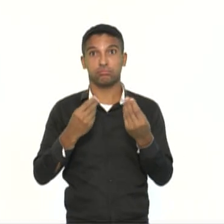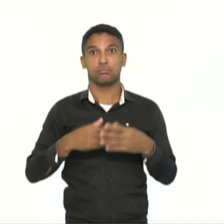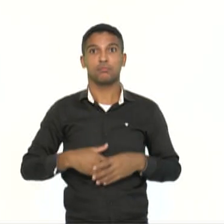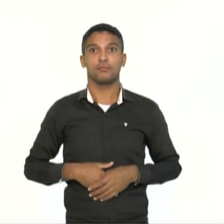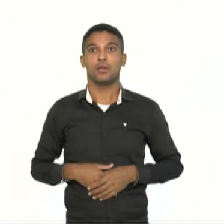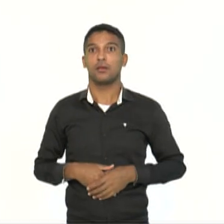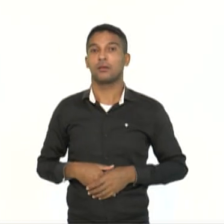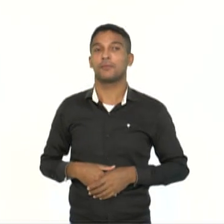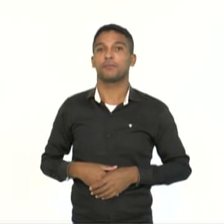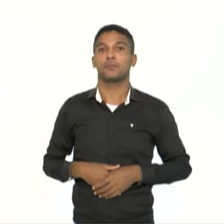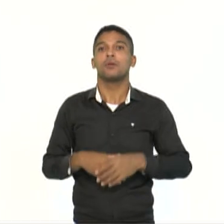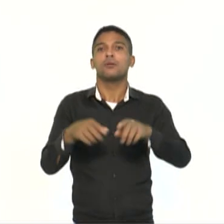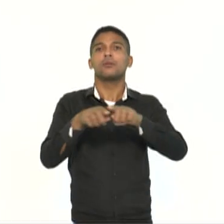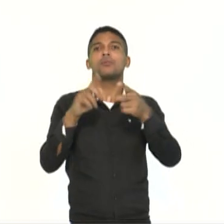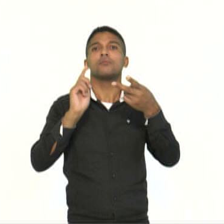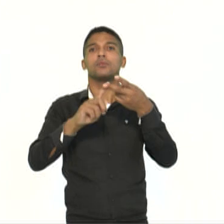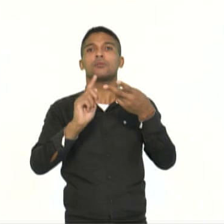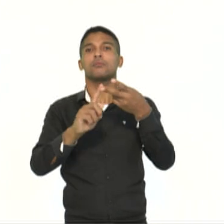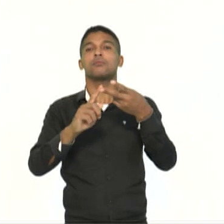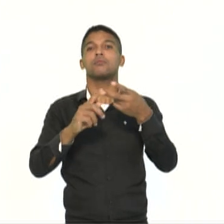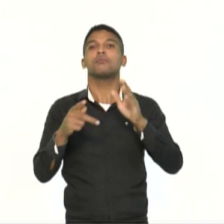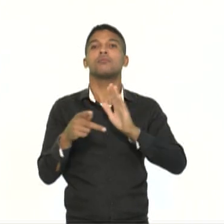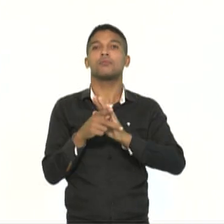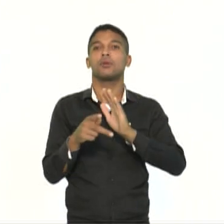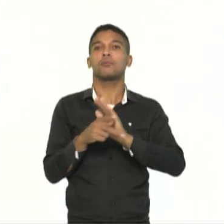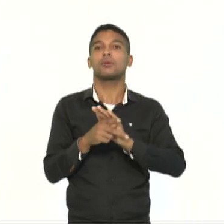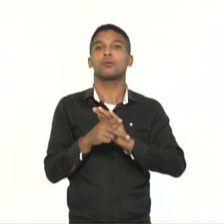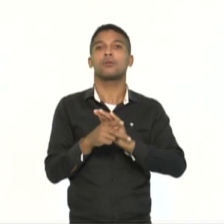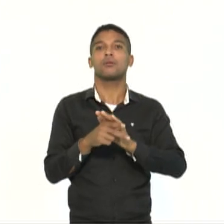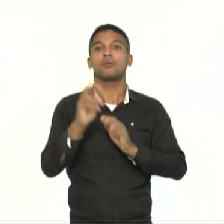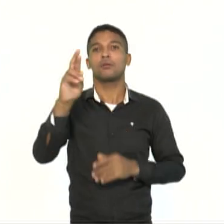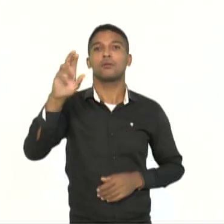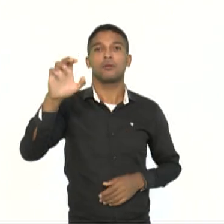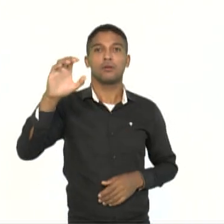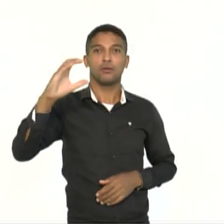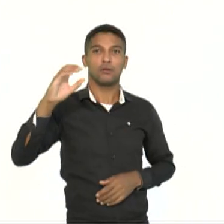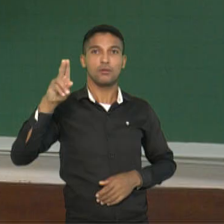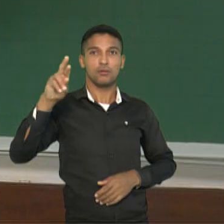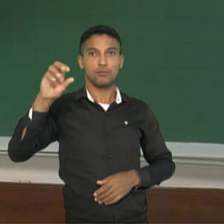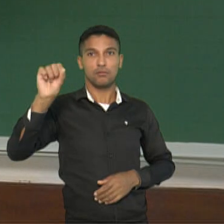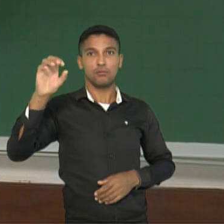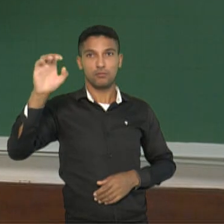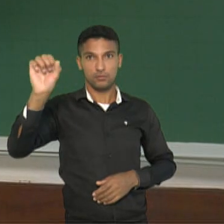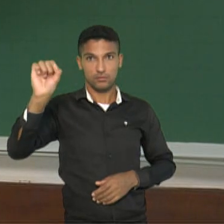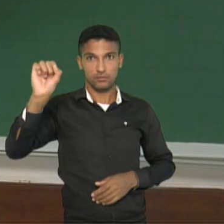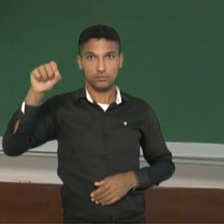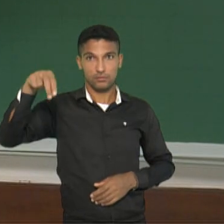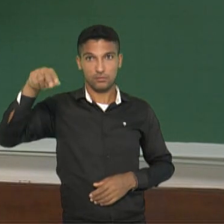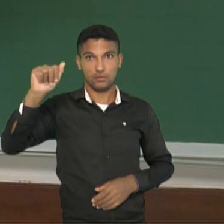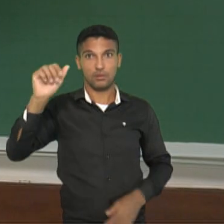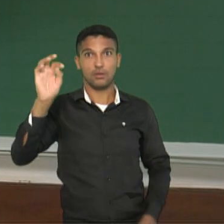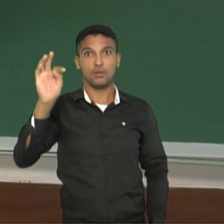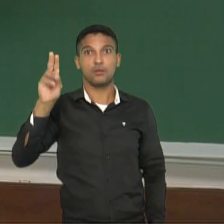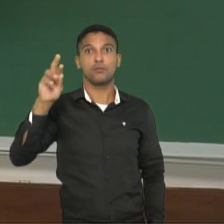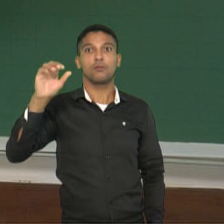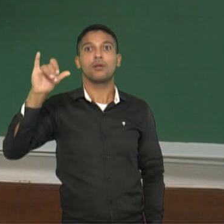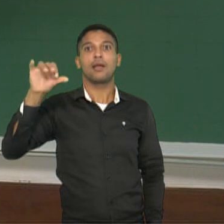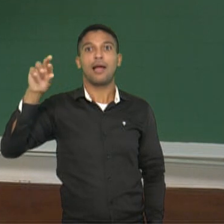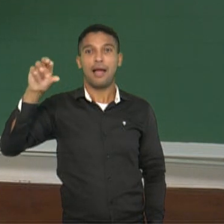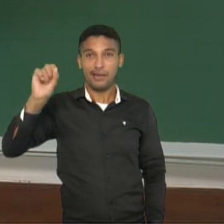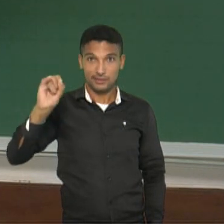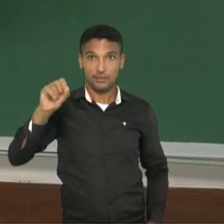os recursos naturais. Observe que deter, ter o recurso natural é algo muito